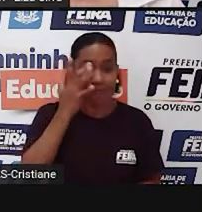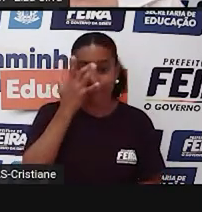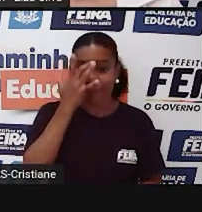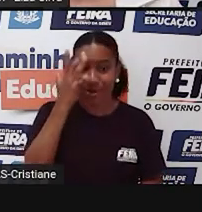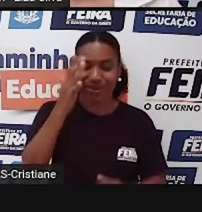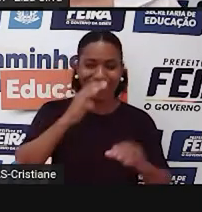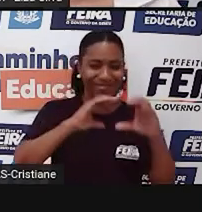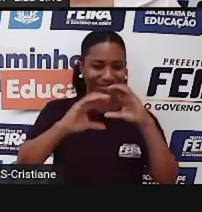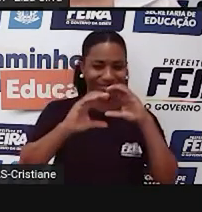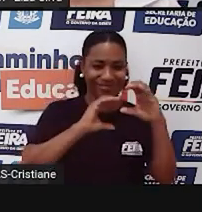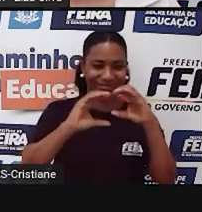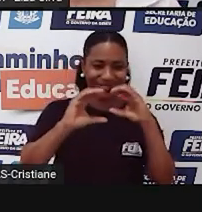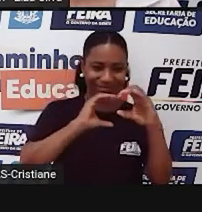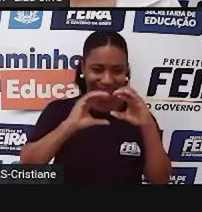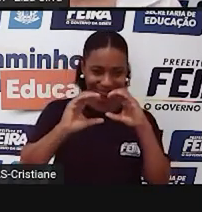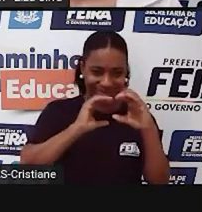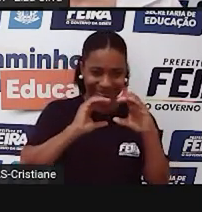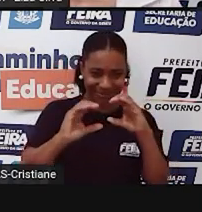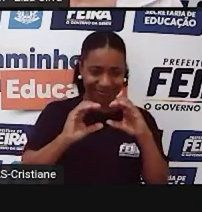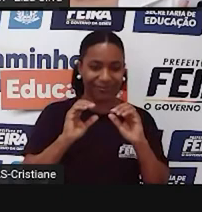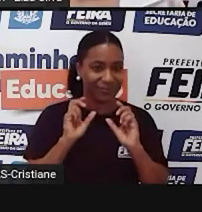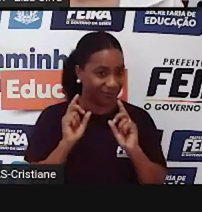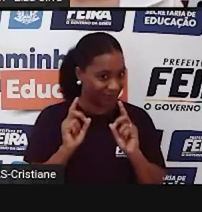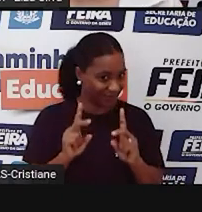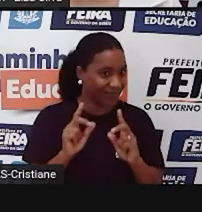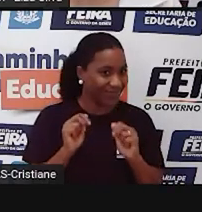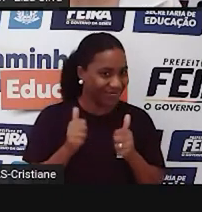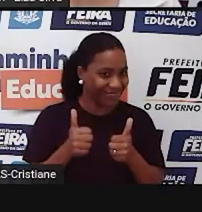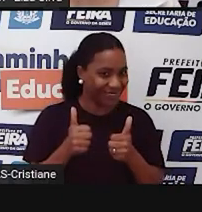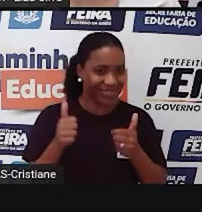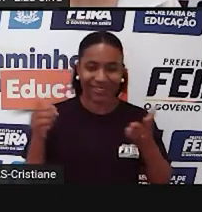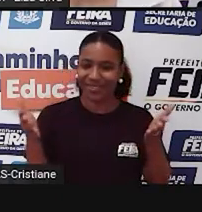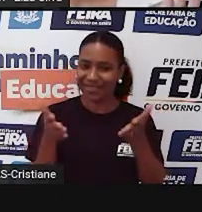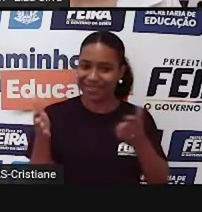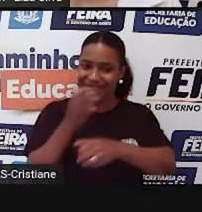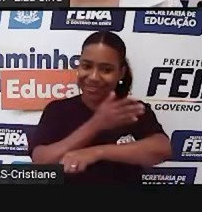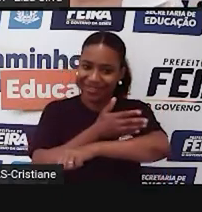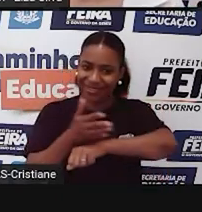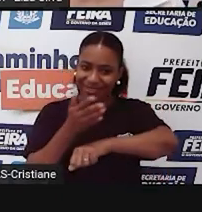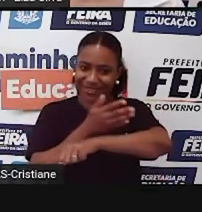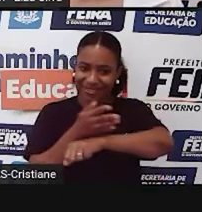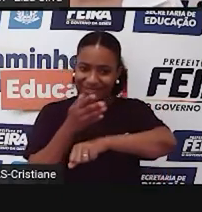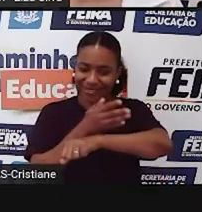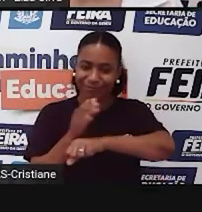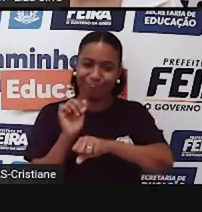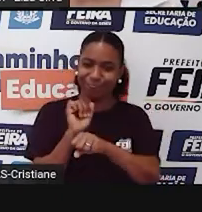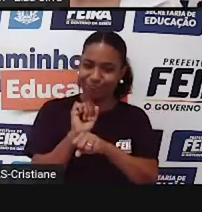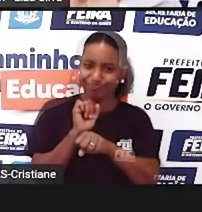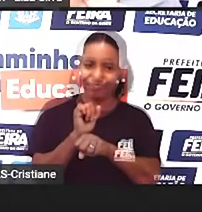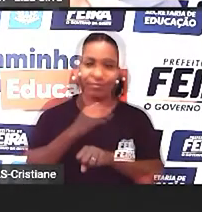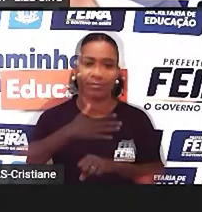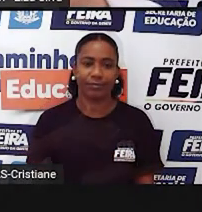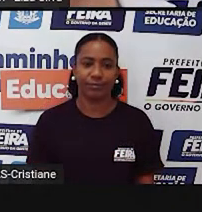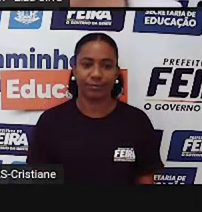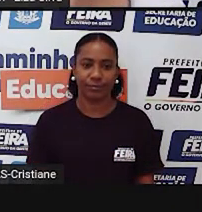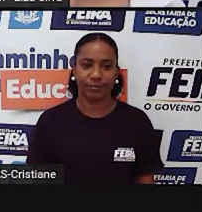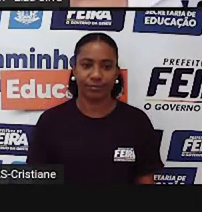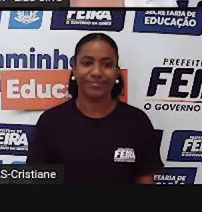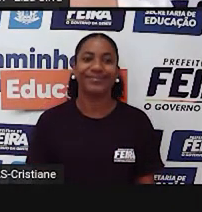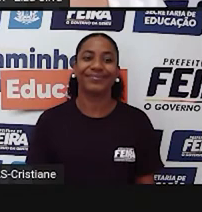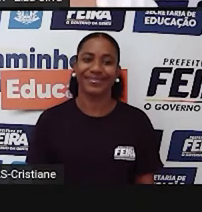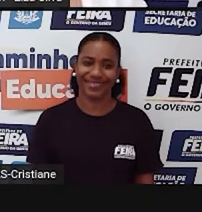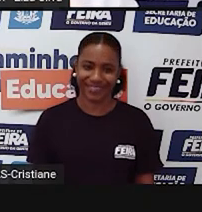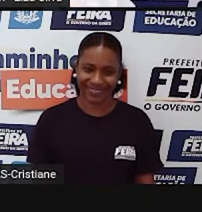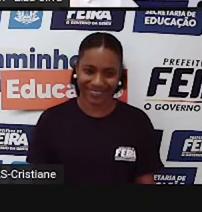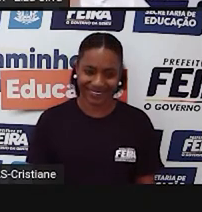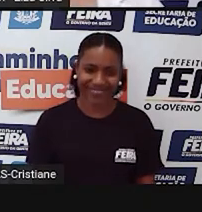se expressam no inglês. Ok? Então, praticar um pouquinho agora. Just a moment of peace. Ok.